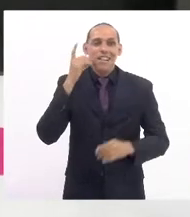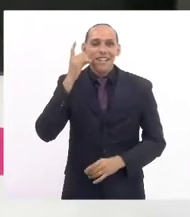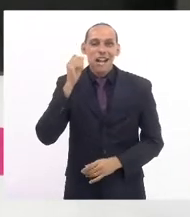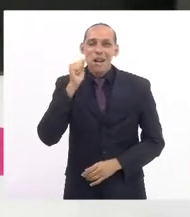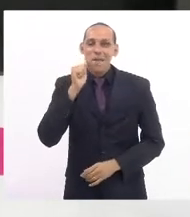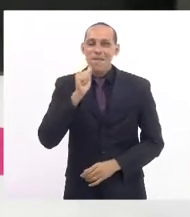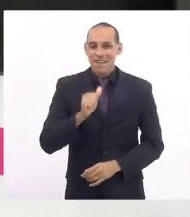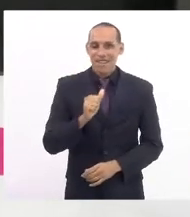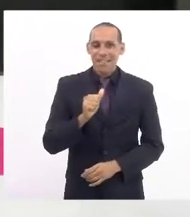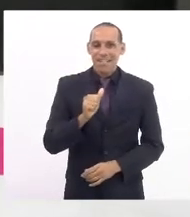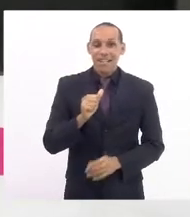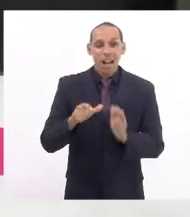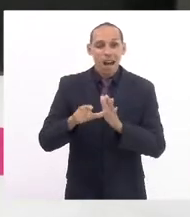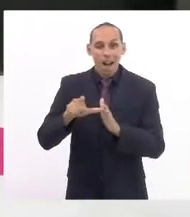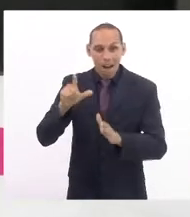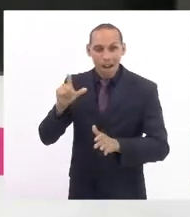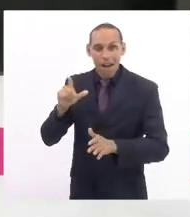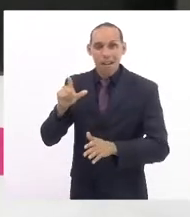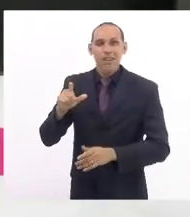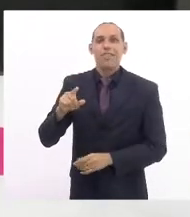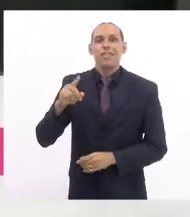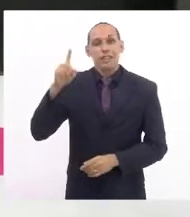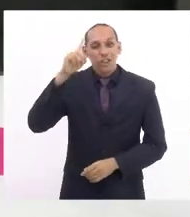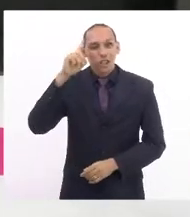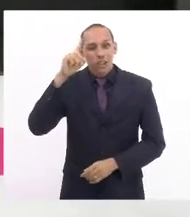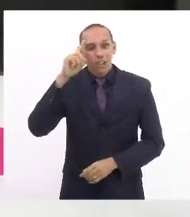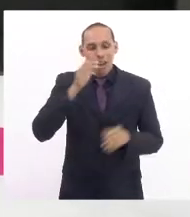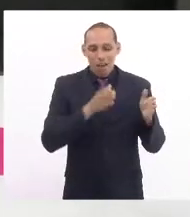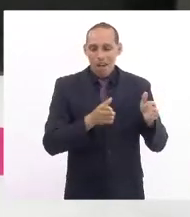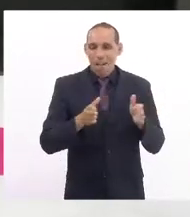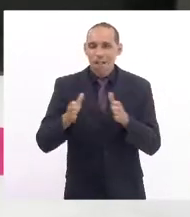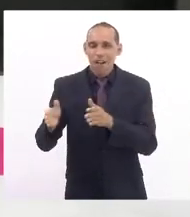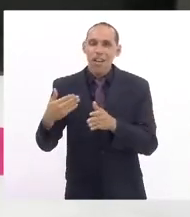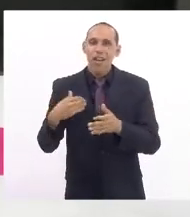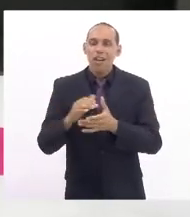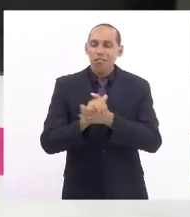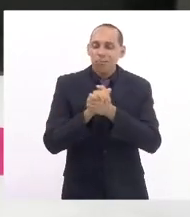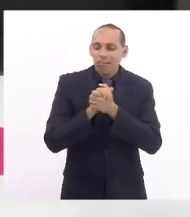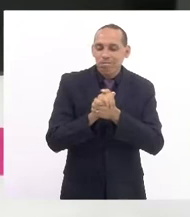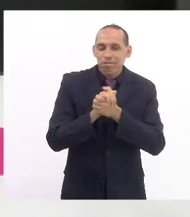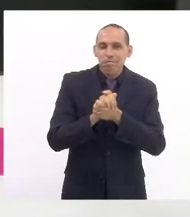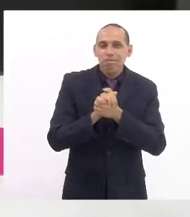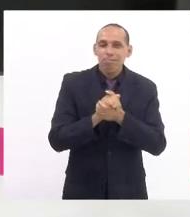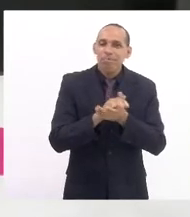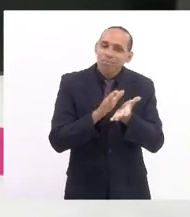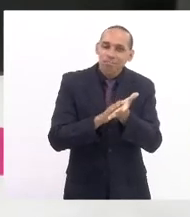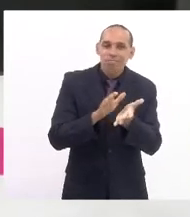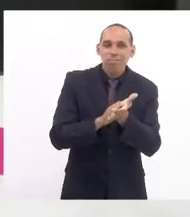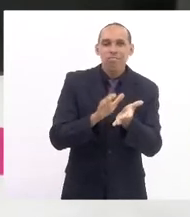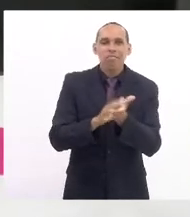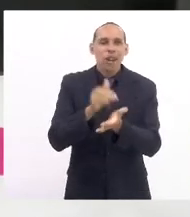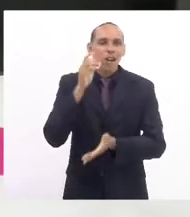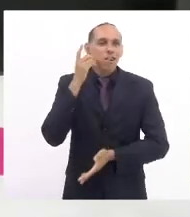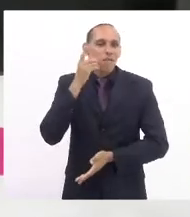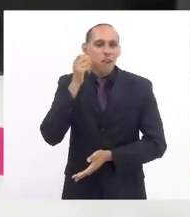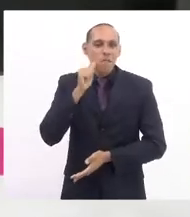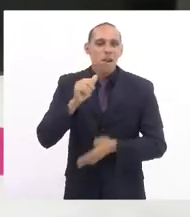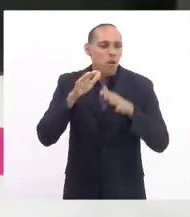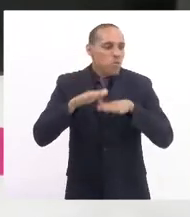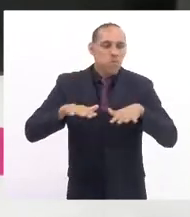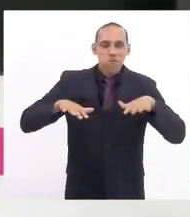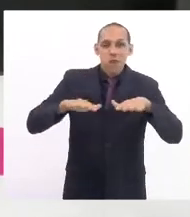a ordem do dia. Quero fazer uma saudação especial a todas as deputadas. Hoje a Assembleia Legislativa